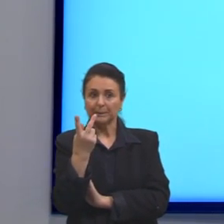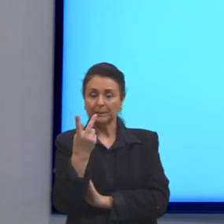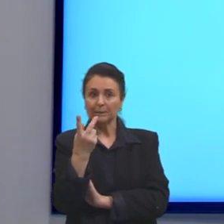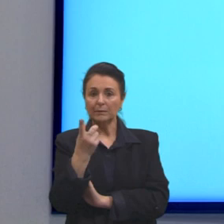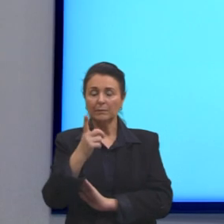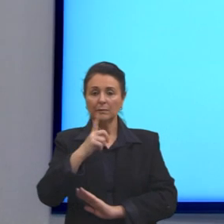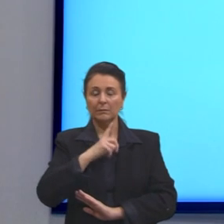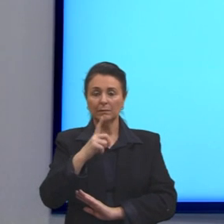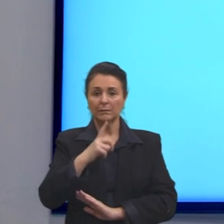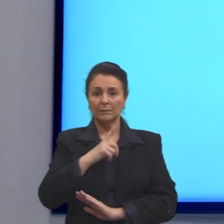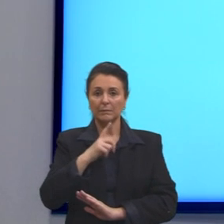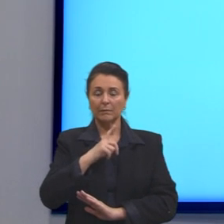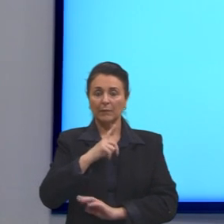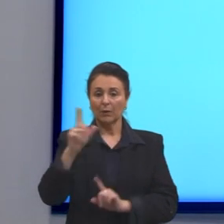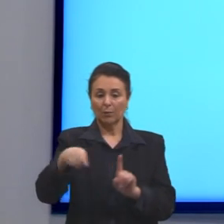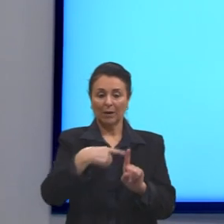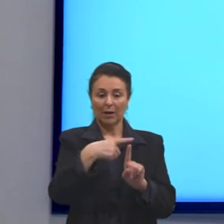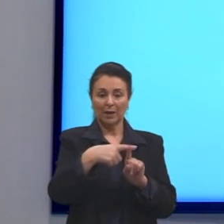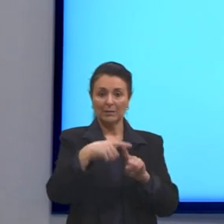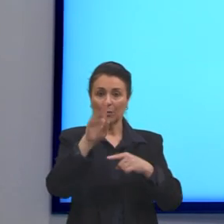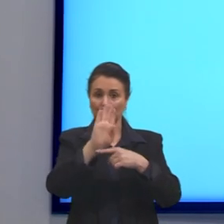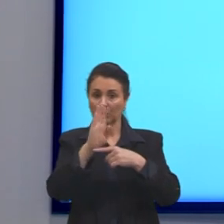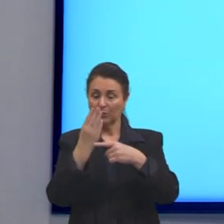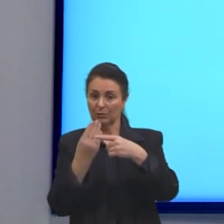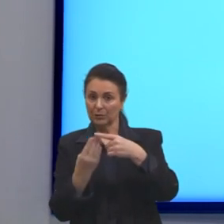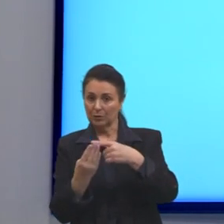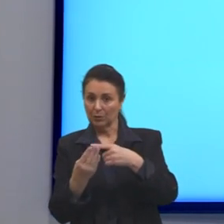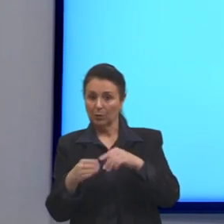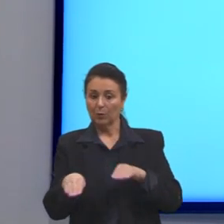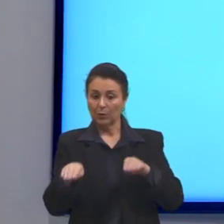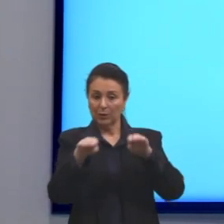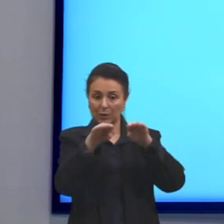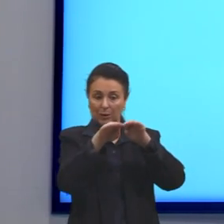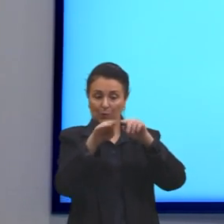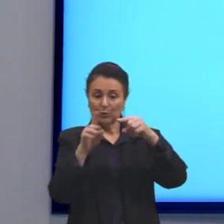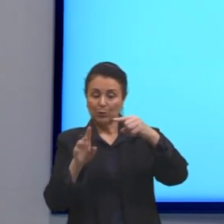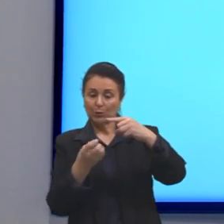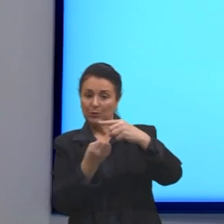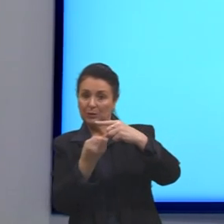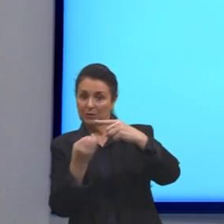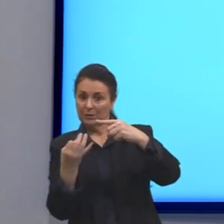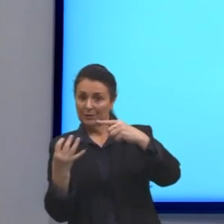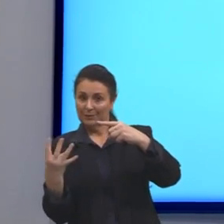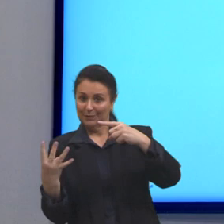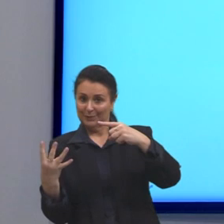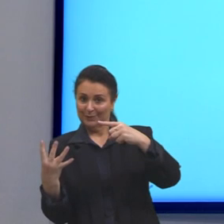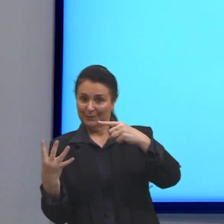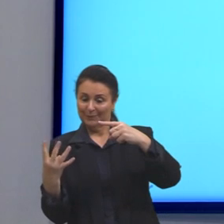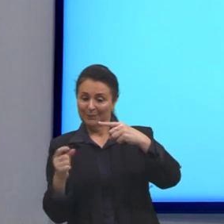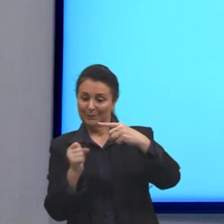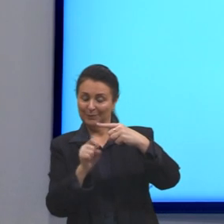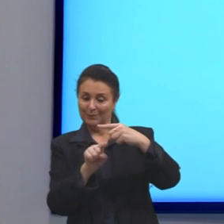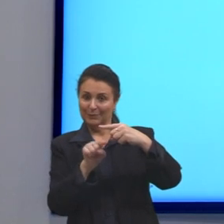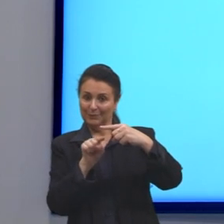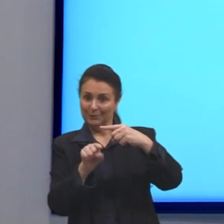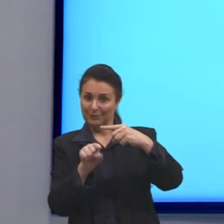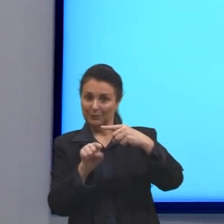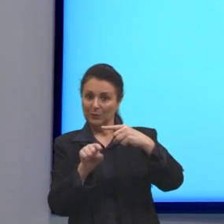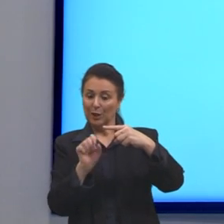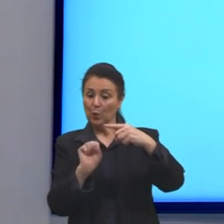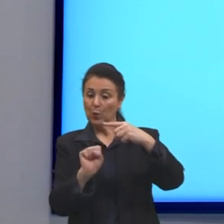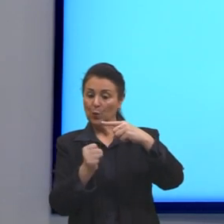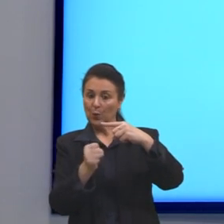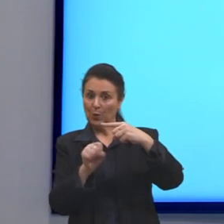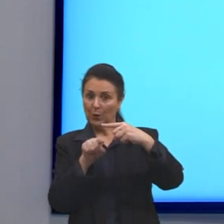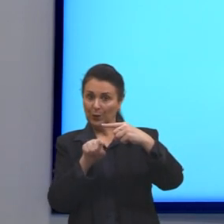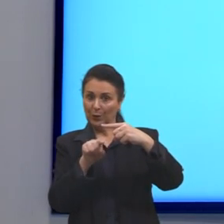nós temos uma adição de frações, igualamos os denominadores, o denominador comum, então, é o 8,